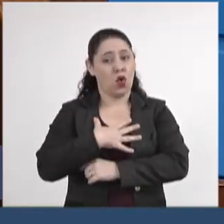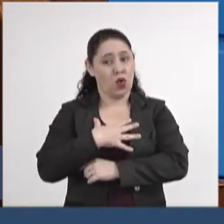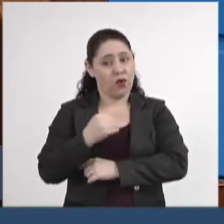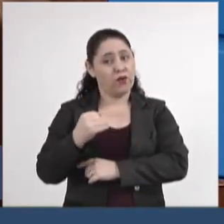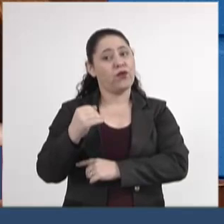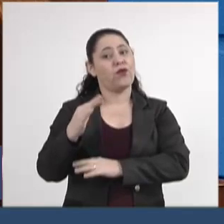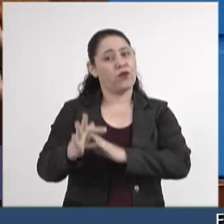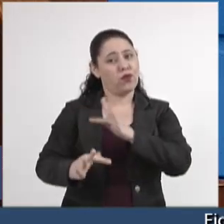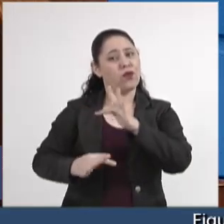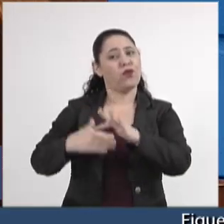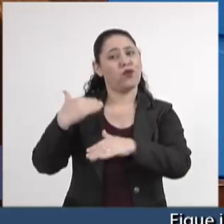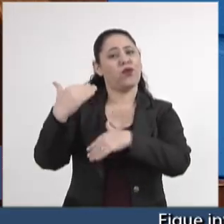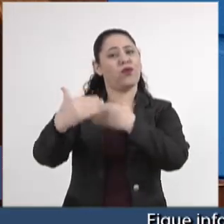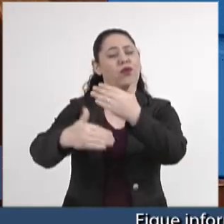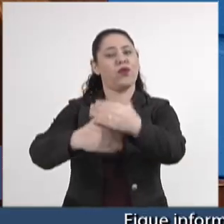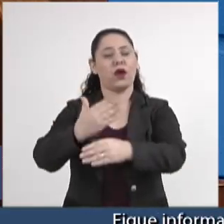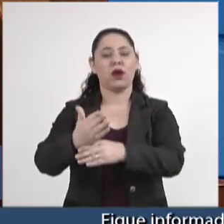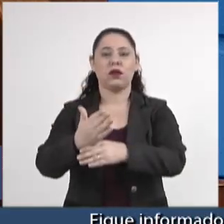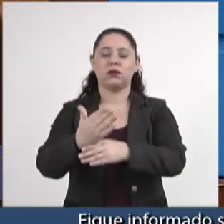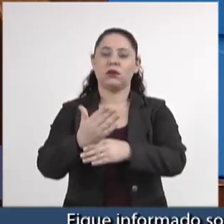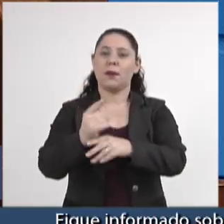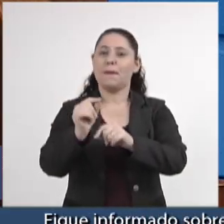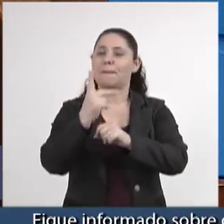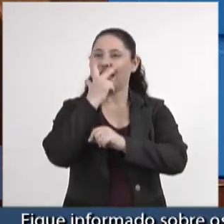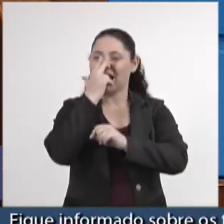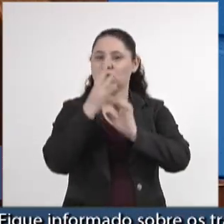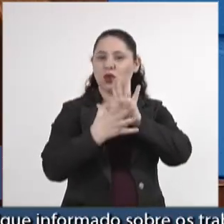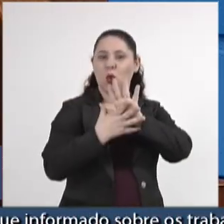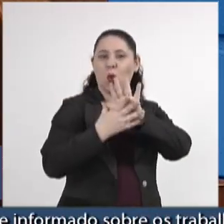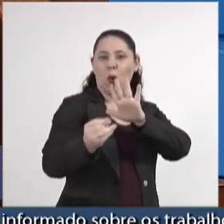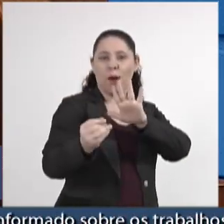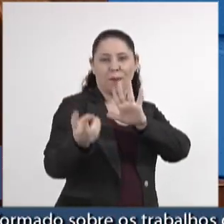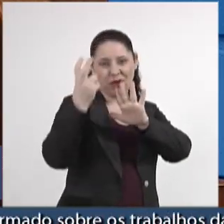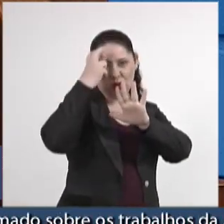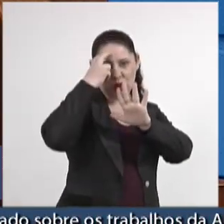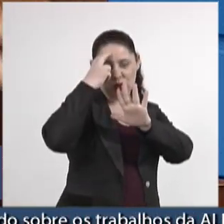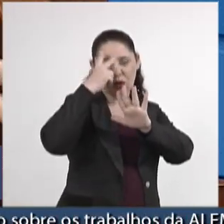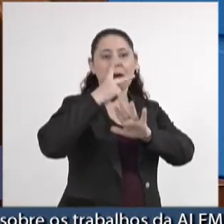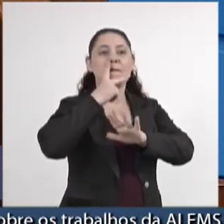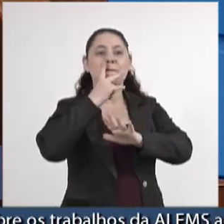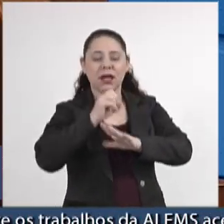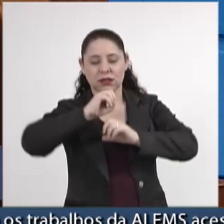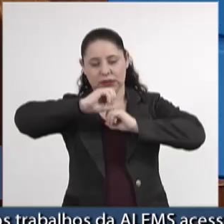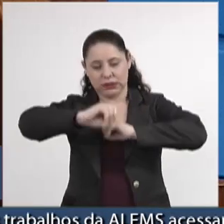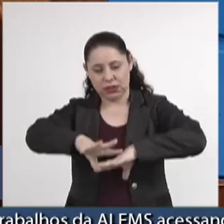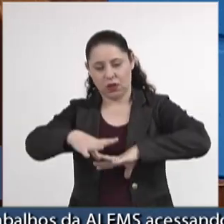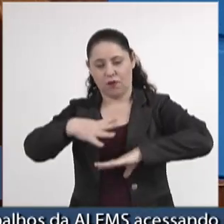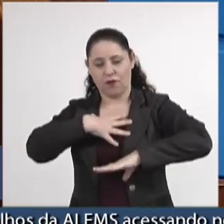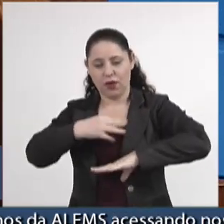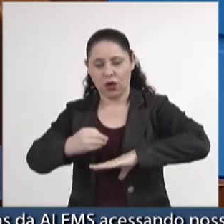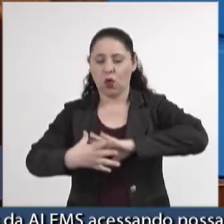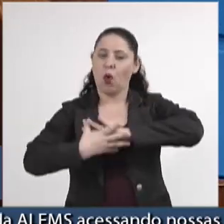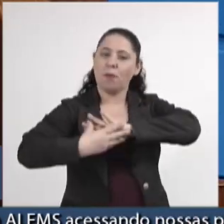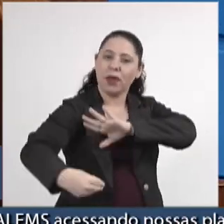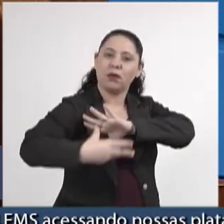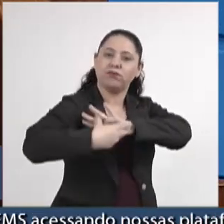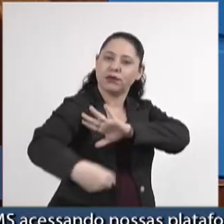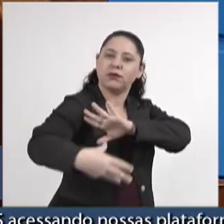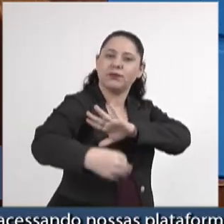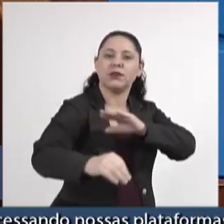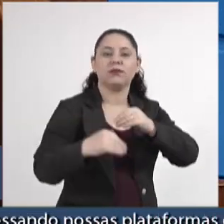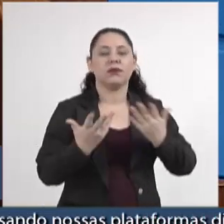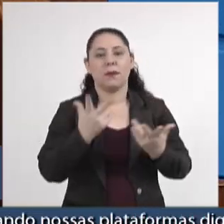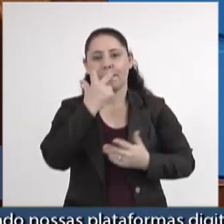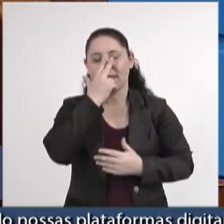vão reproduzindo essa cultura de pai para filho e a gente